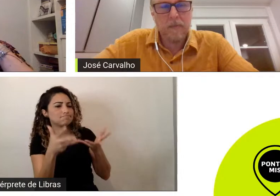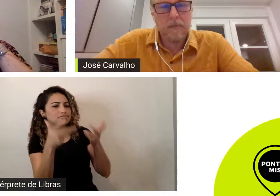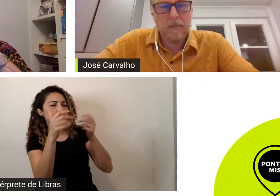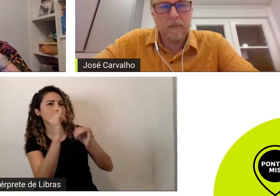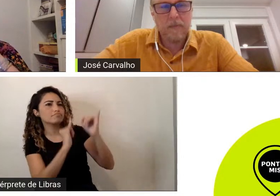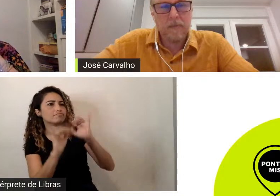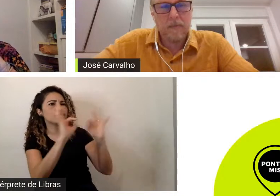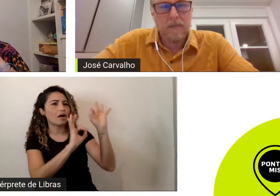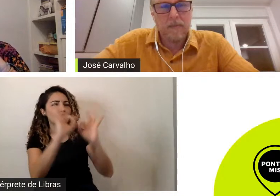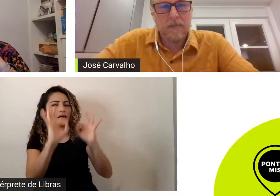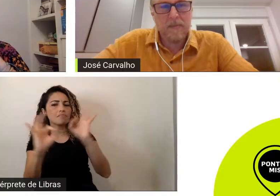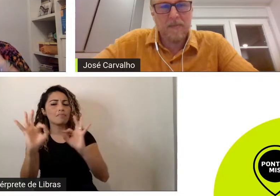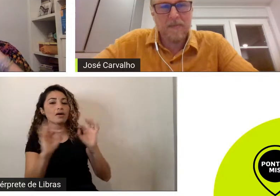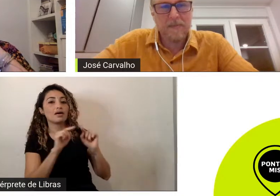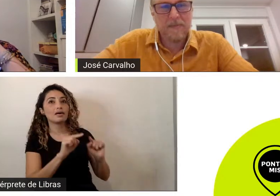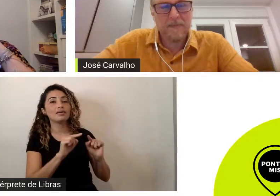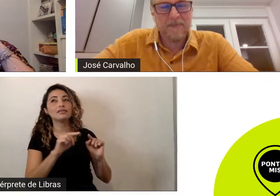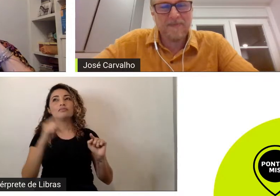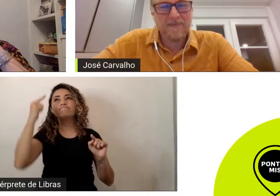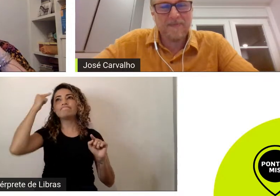pensado nessa pergunta assim